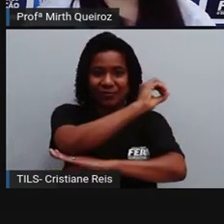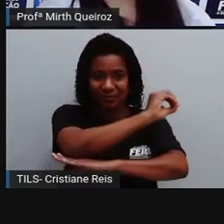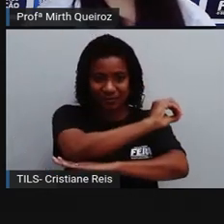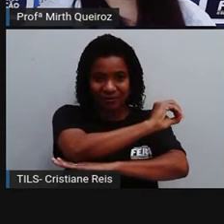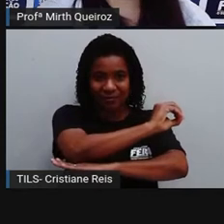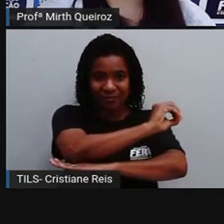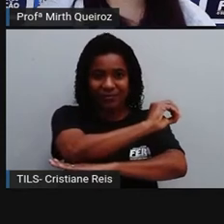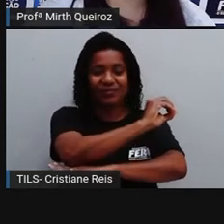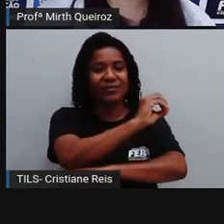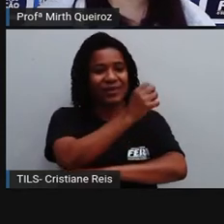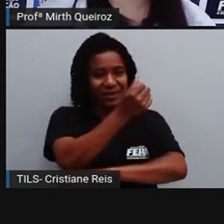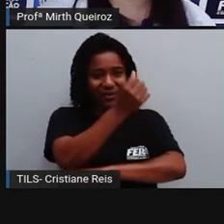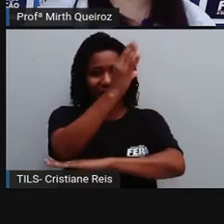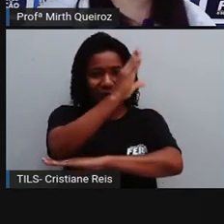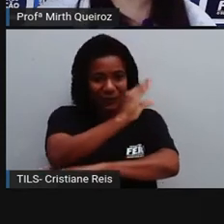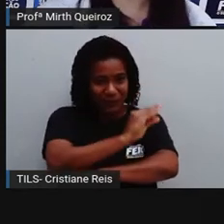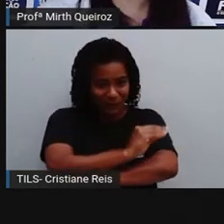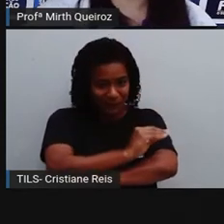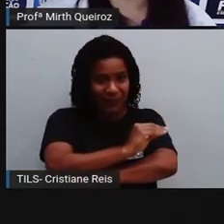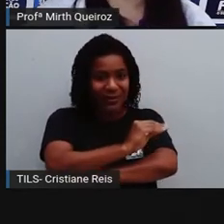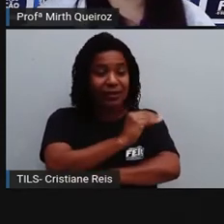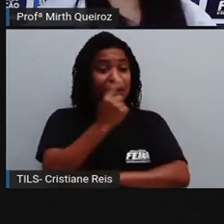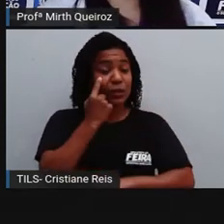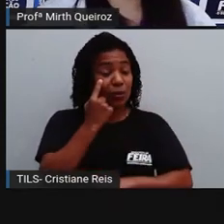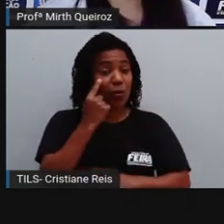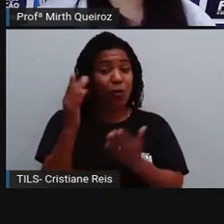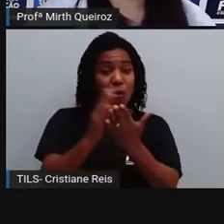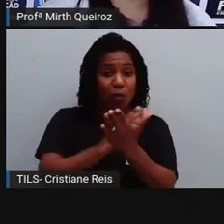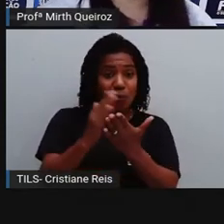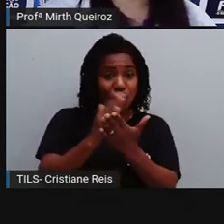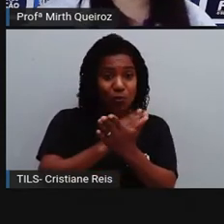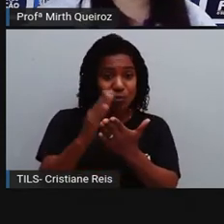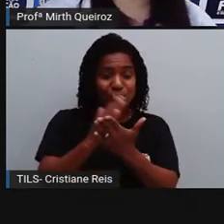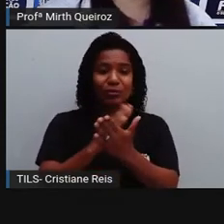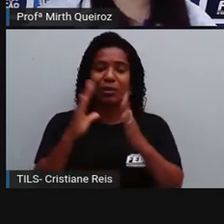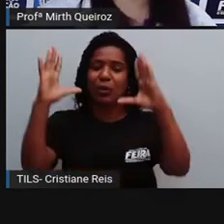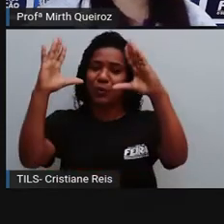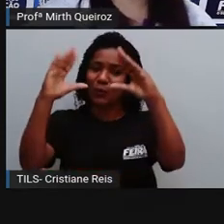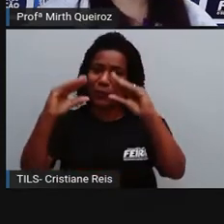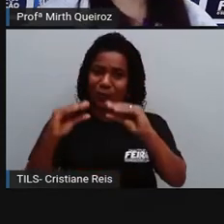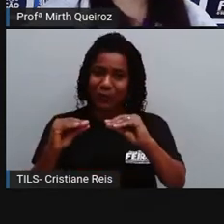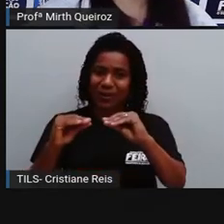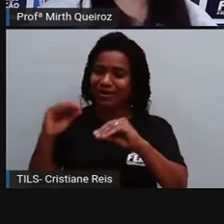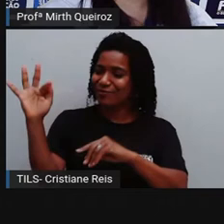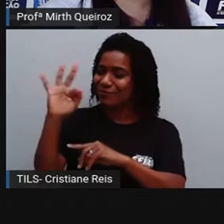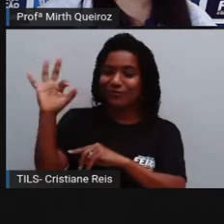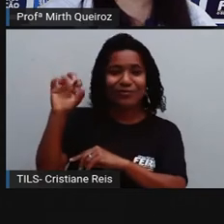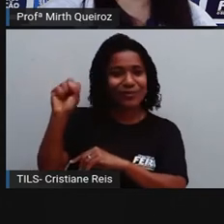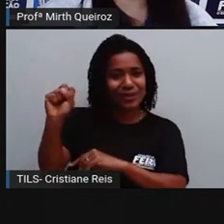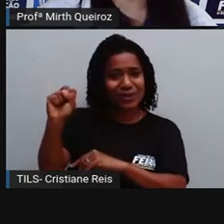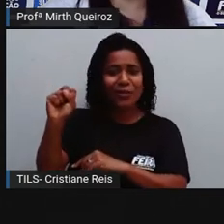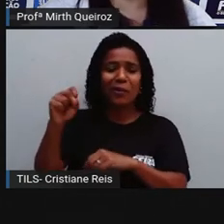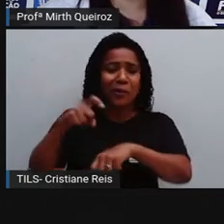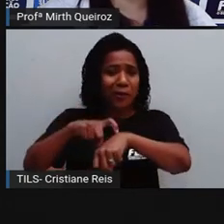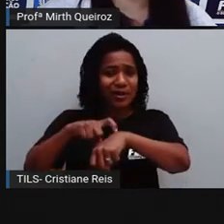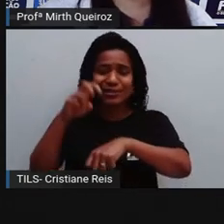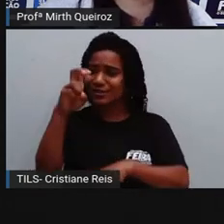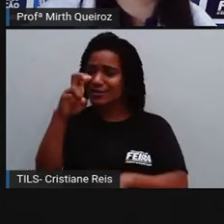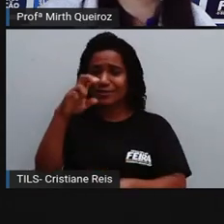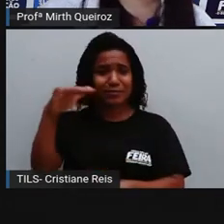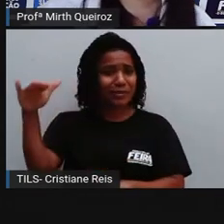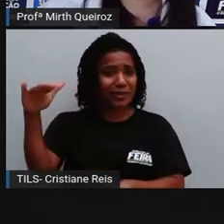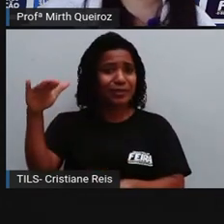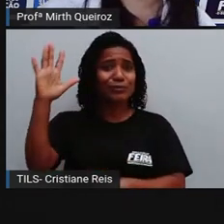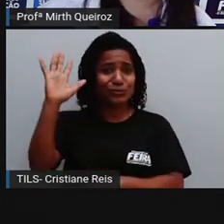6 horas da tarde, tem locais que escurecem mais rápido, igual aqui em feira mesmo, às vezes 5h30 já está começando